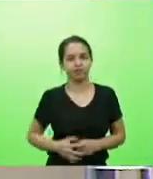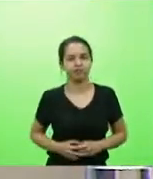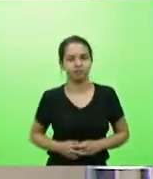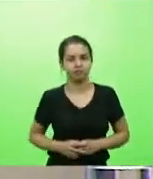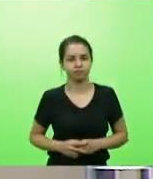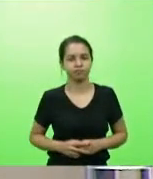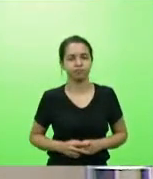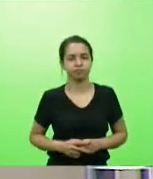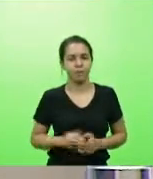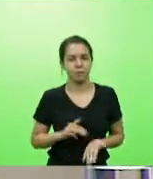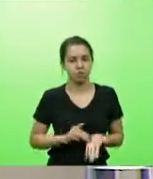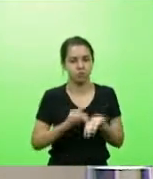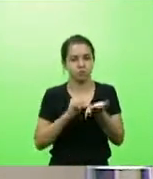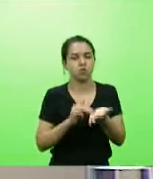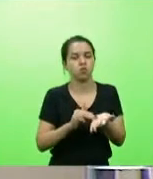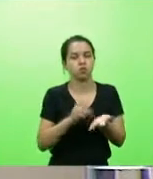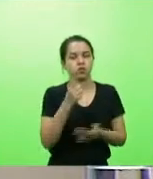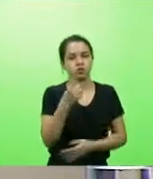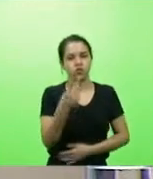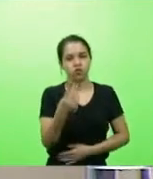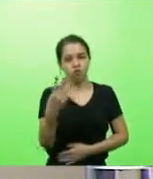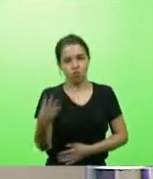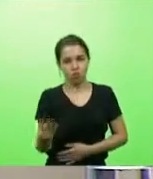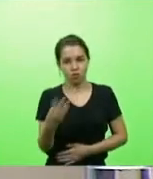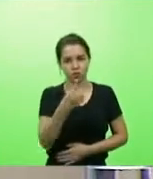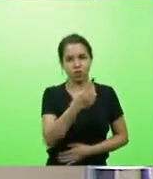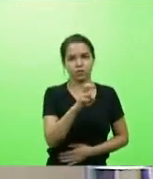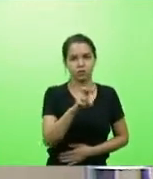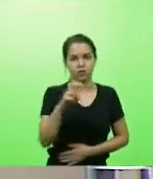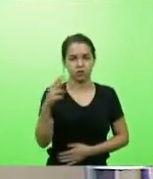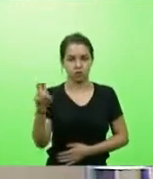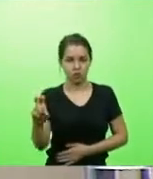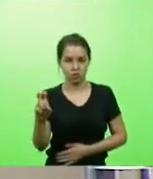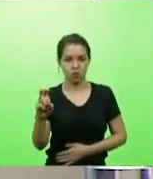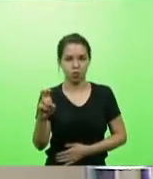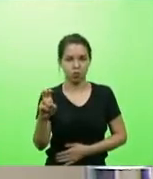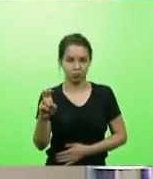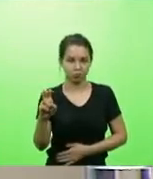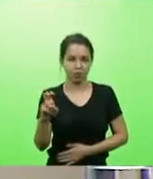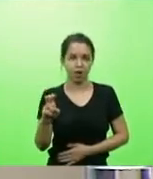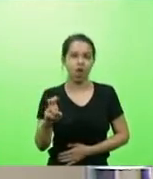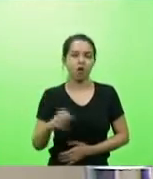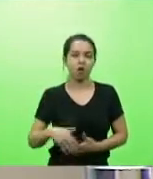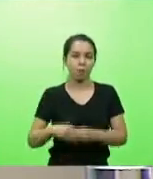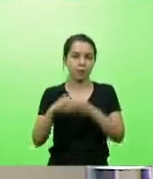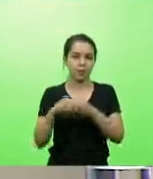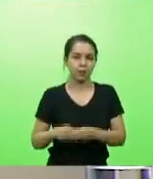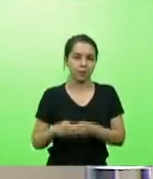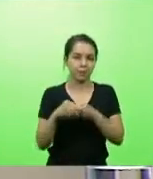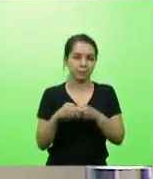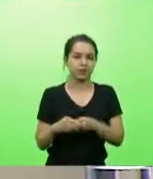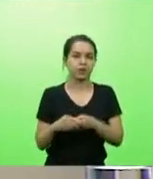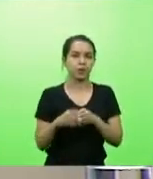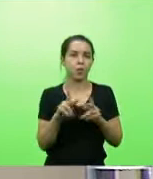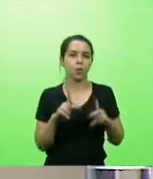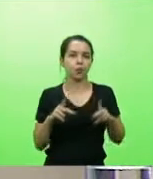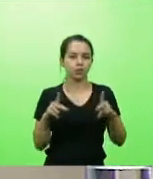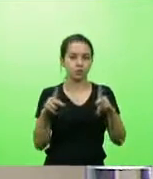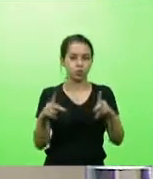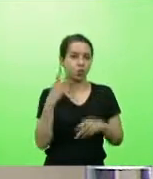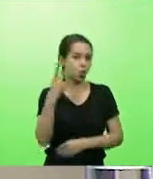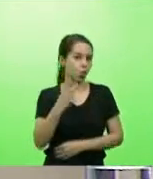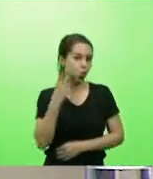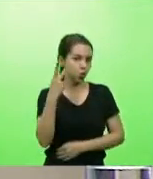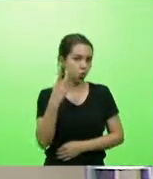Moções 124 e 125, autor deputado João Amin, cumprimentando as promotoras de justiça, Marcela Pereira Geller e